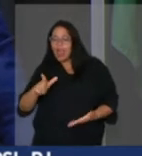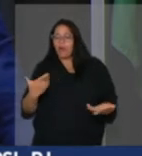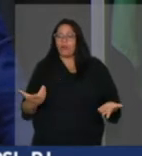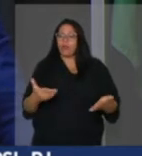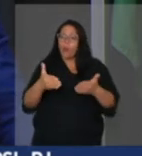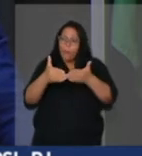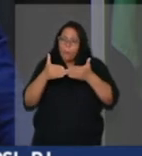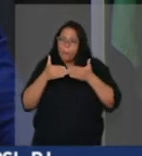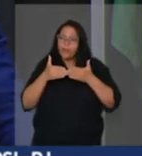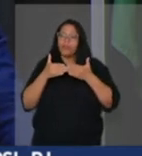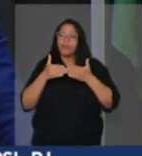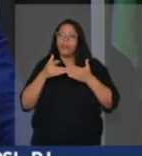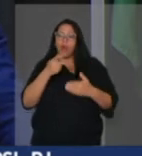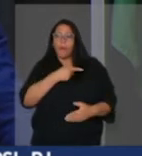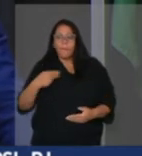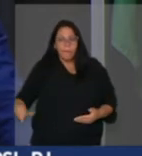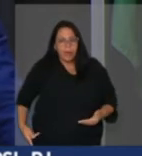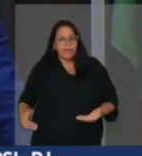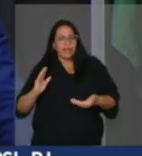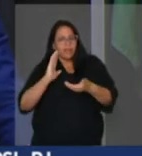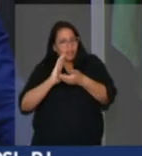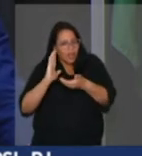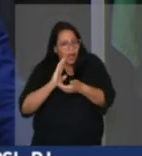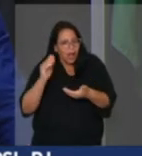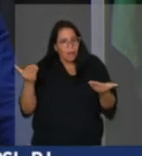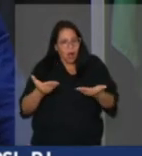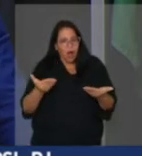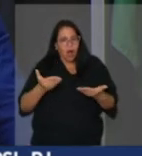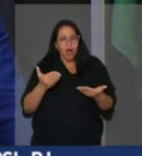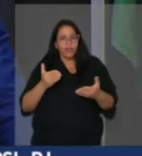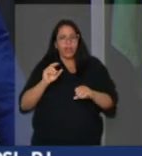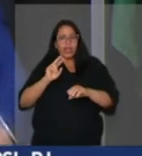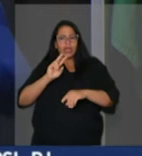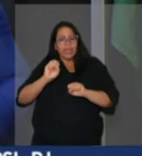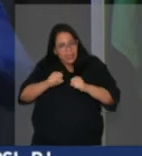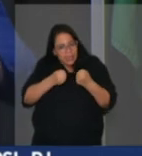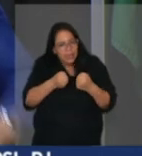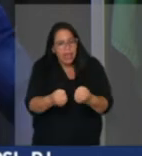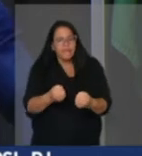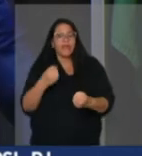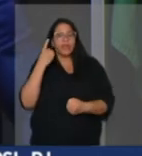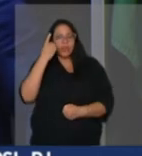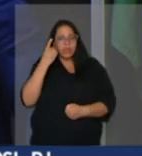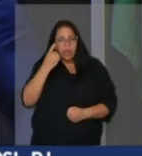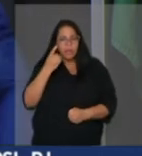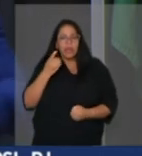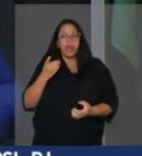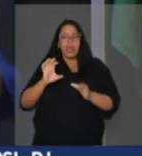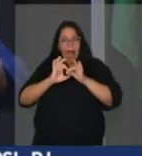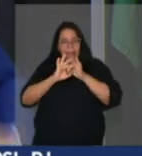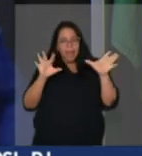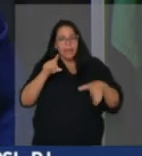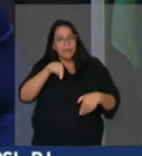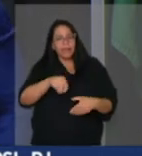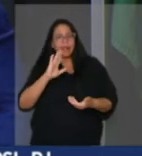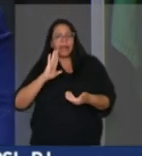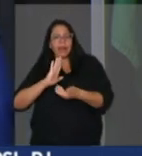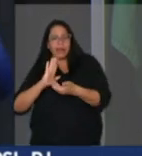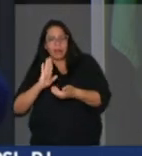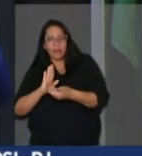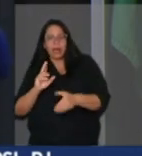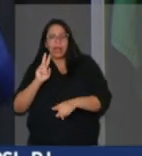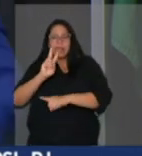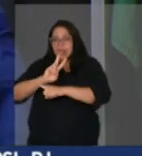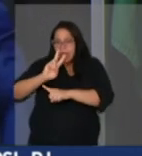peço ao presidente da Câmara Arthur Lira, que agora defenda os seus, defenda a autonomia desta casa, defenda a Câmara dos